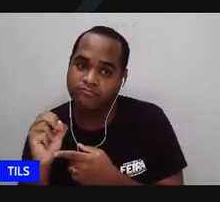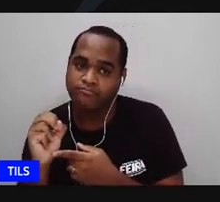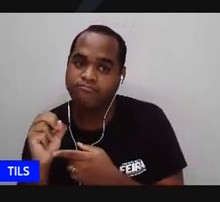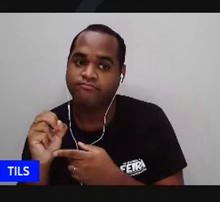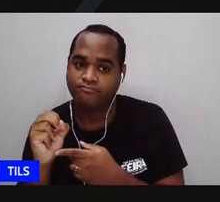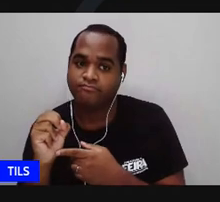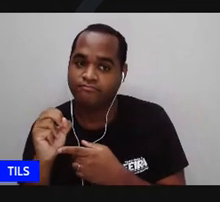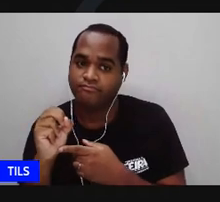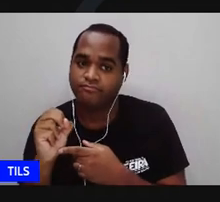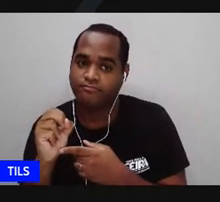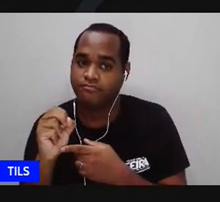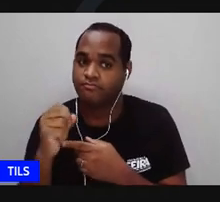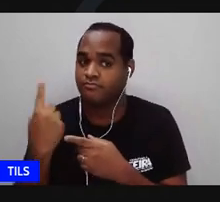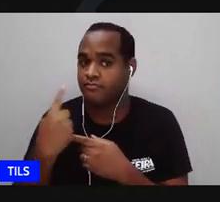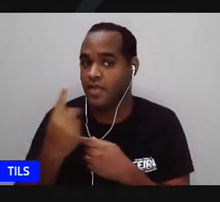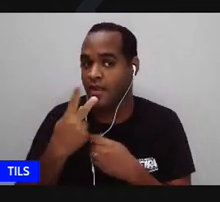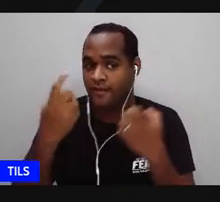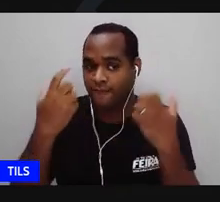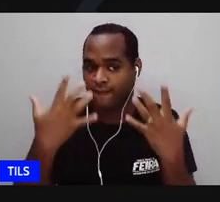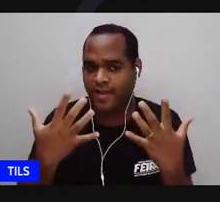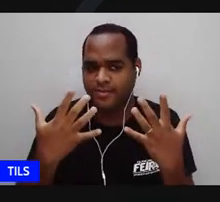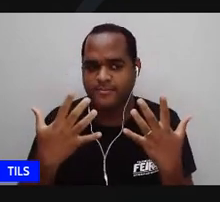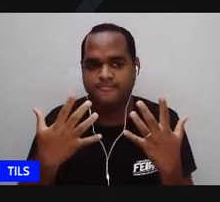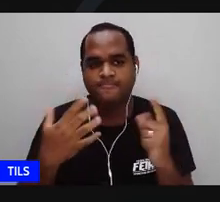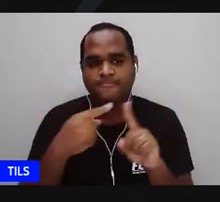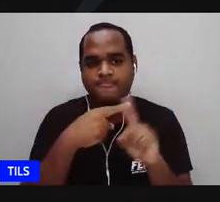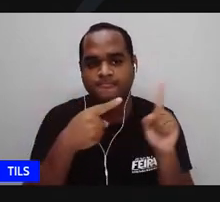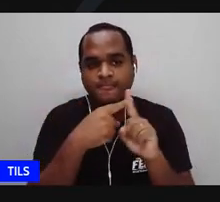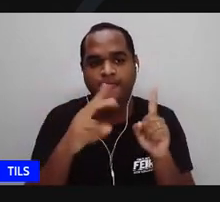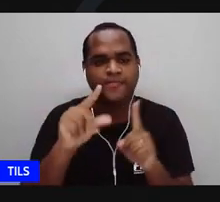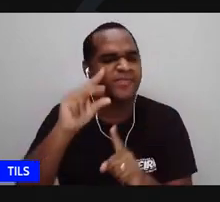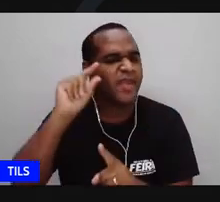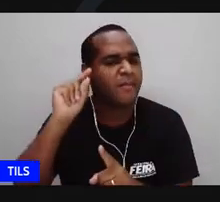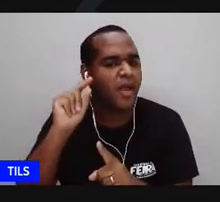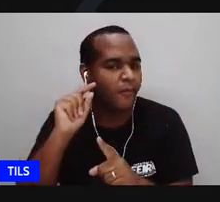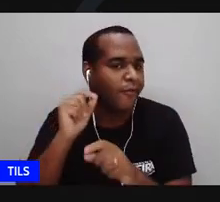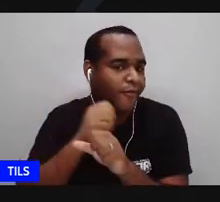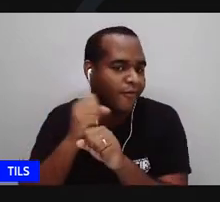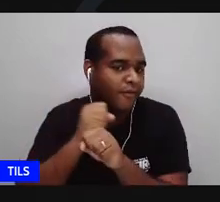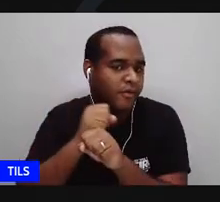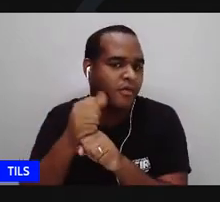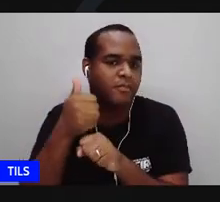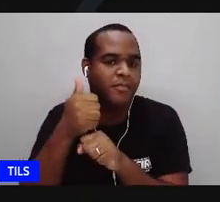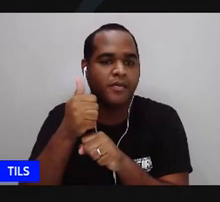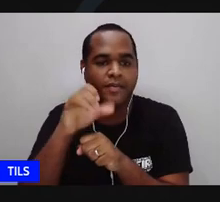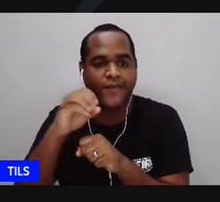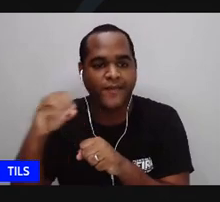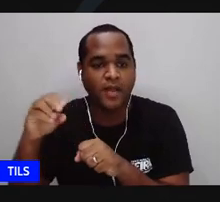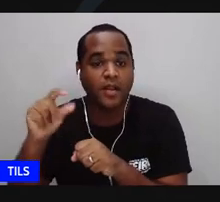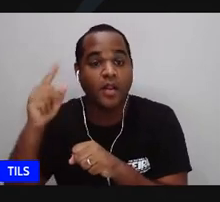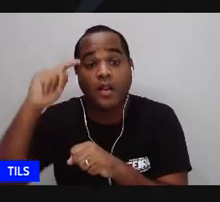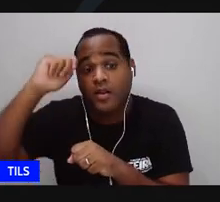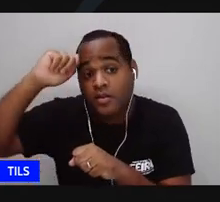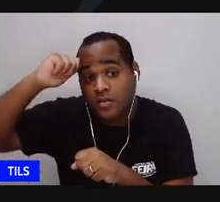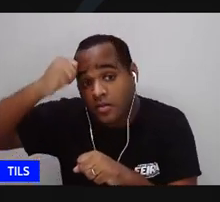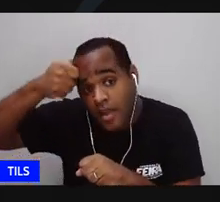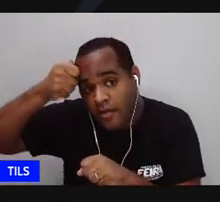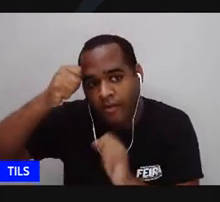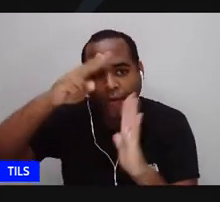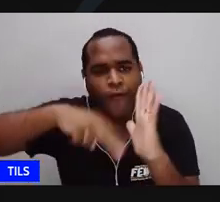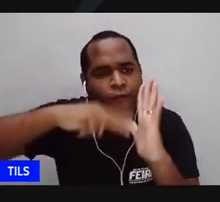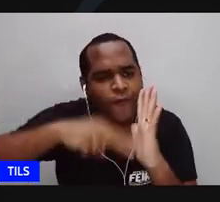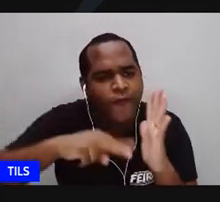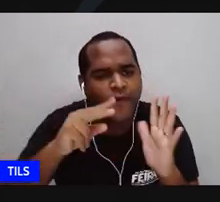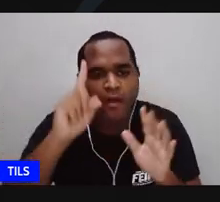as primeiras a primeira mensagem do passado e a maioria dos negros não sabia ler